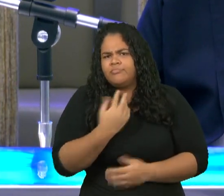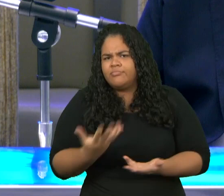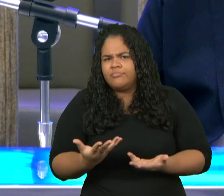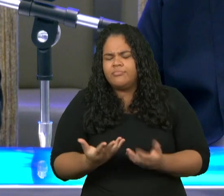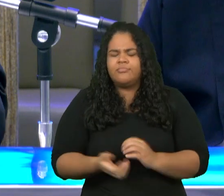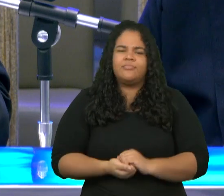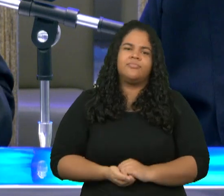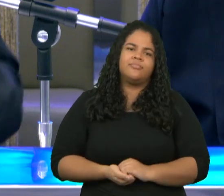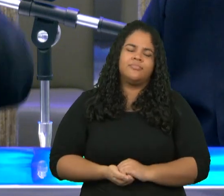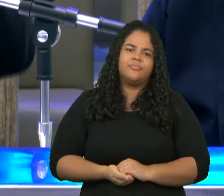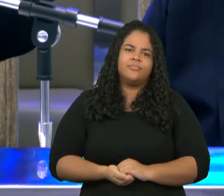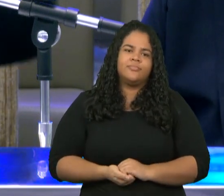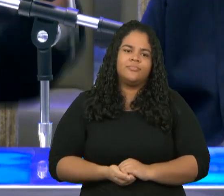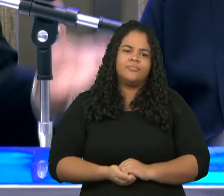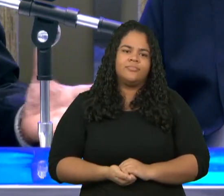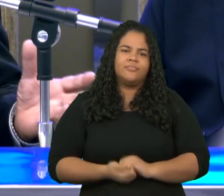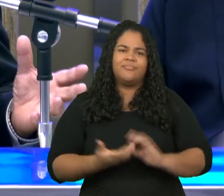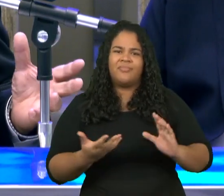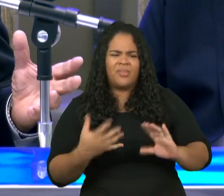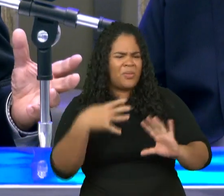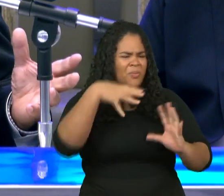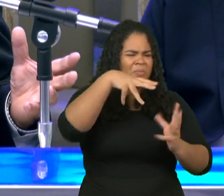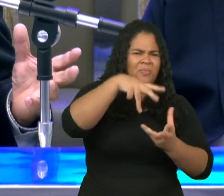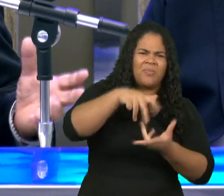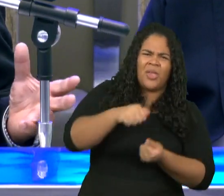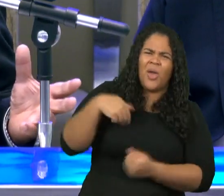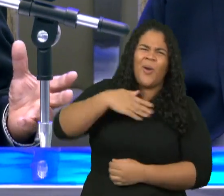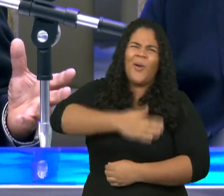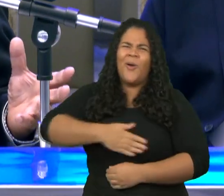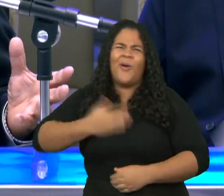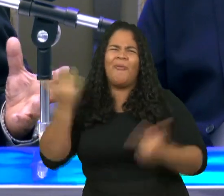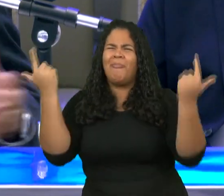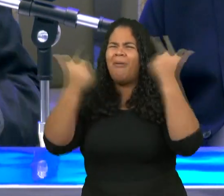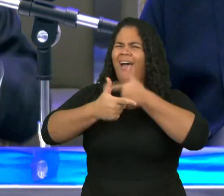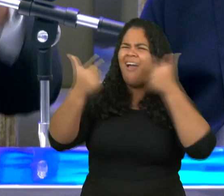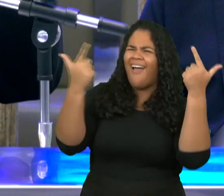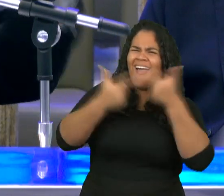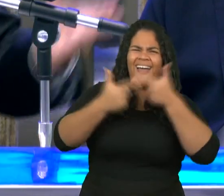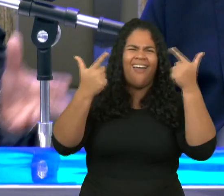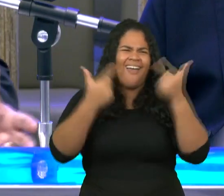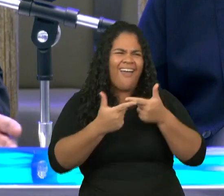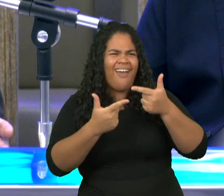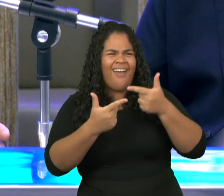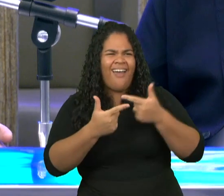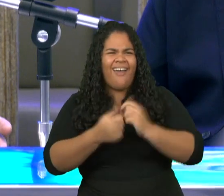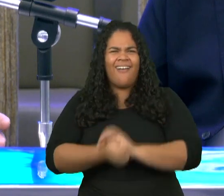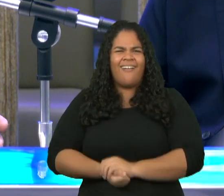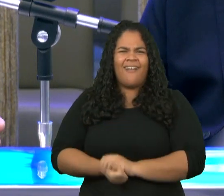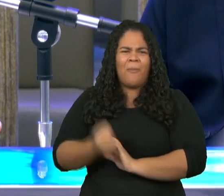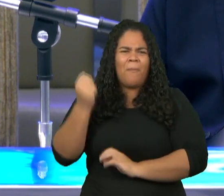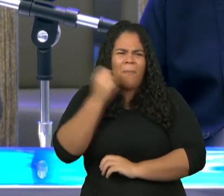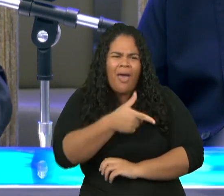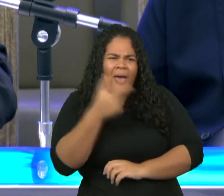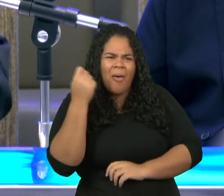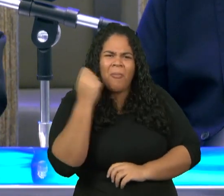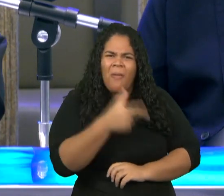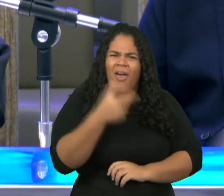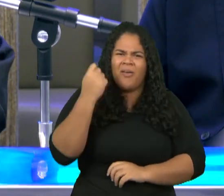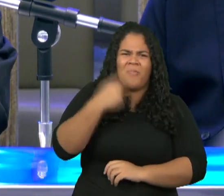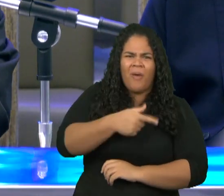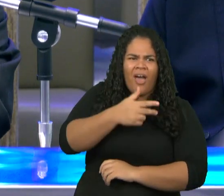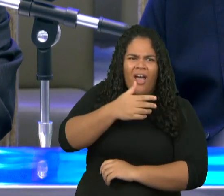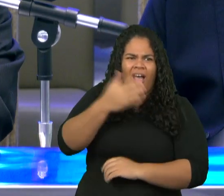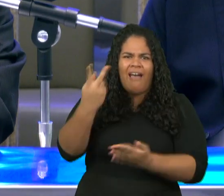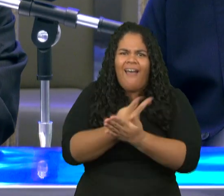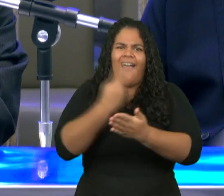das coisas que o mundo achar graça não senhor das piadas imorais não senhor veja o